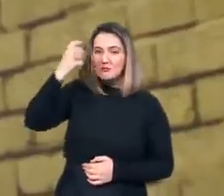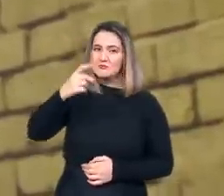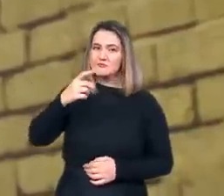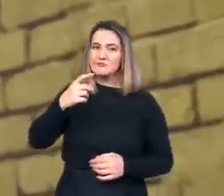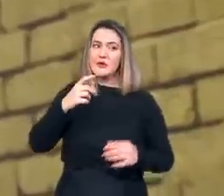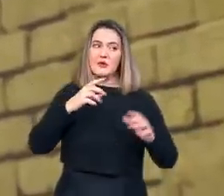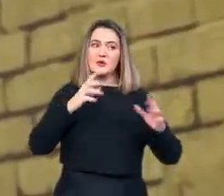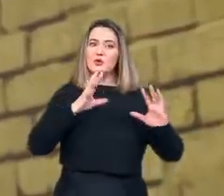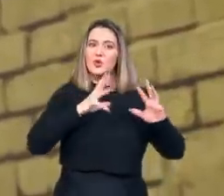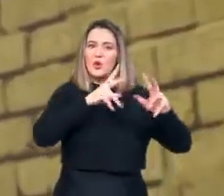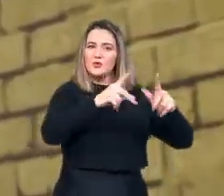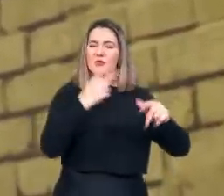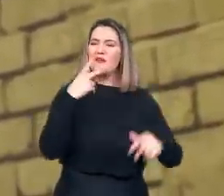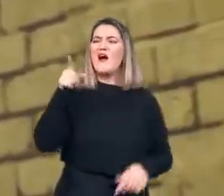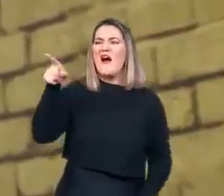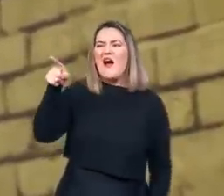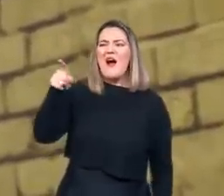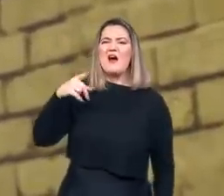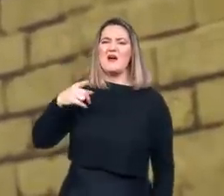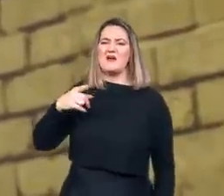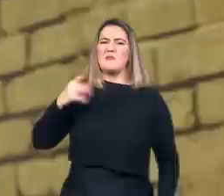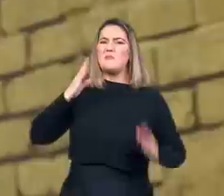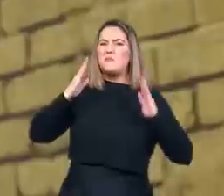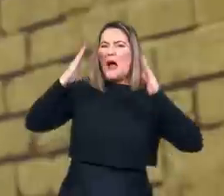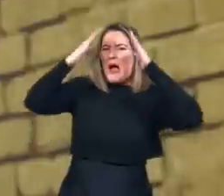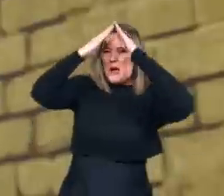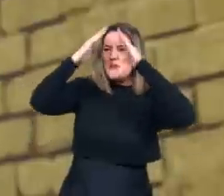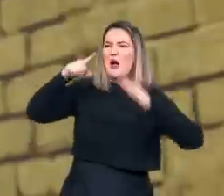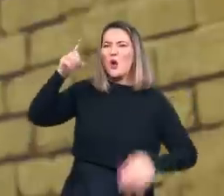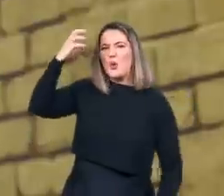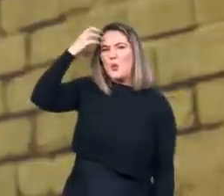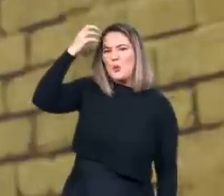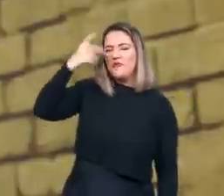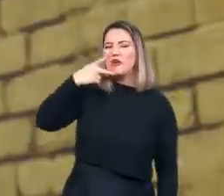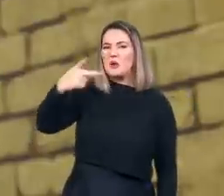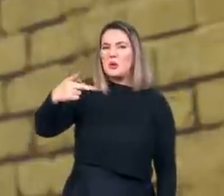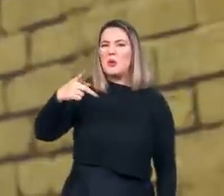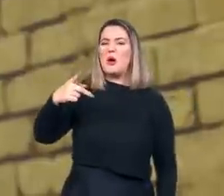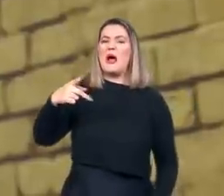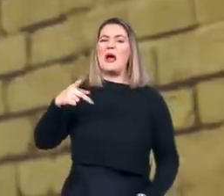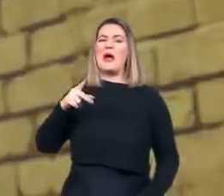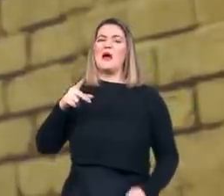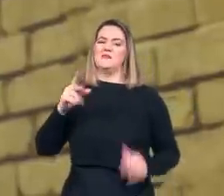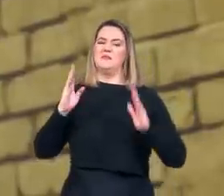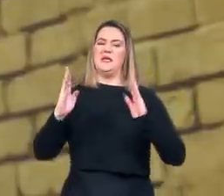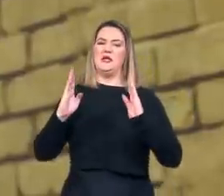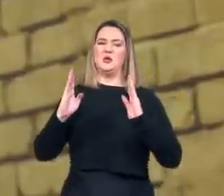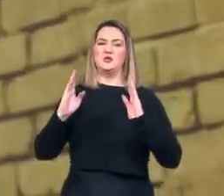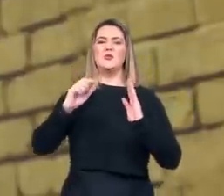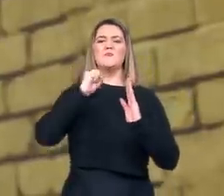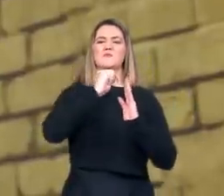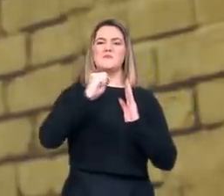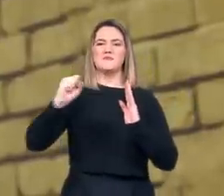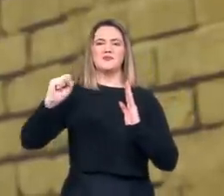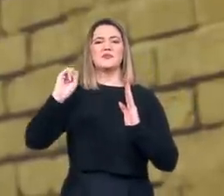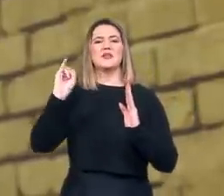mídias. Não, o Papa não condenou necessariamente a Inquisição, mas apenas os eventuais